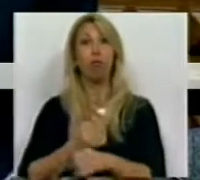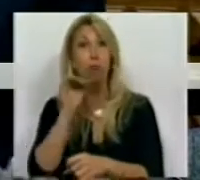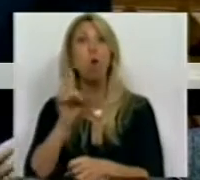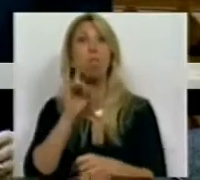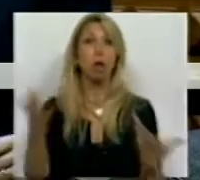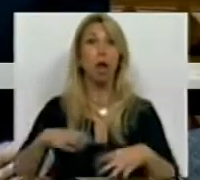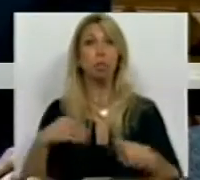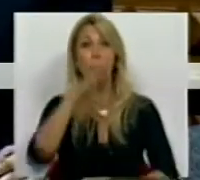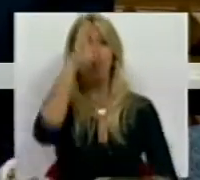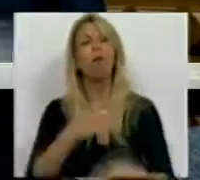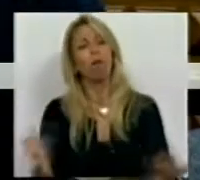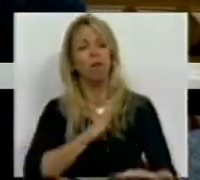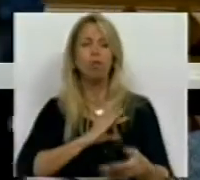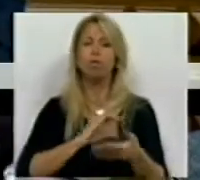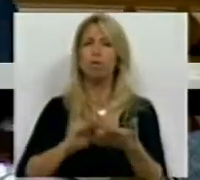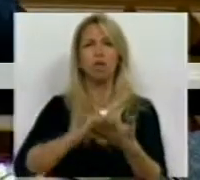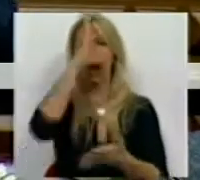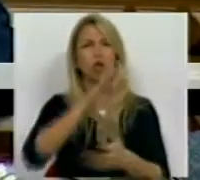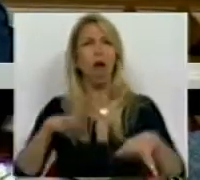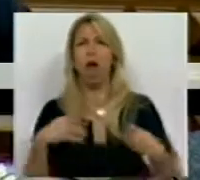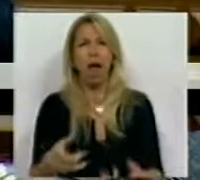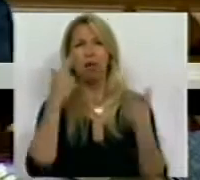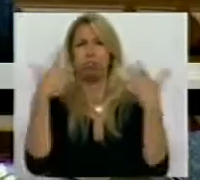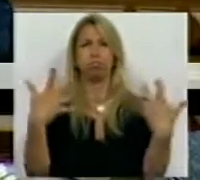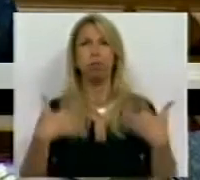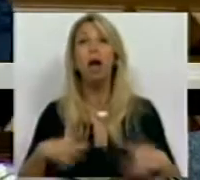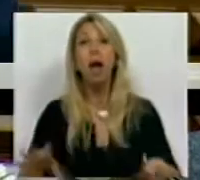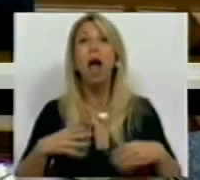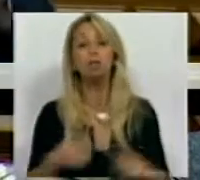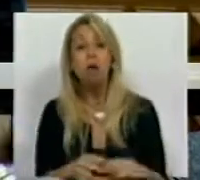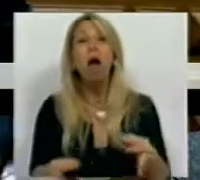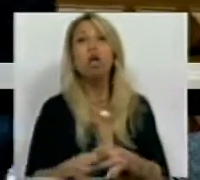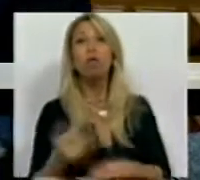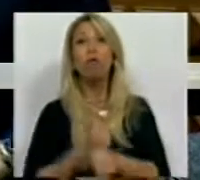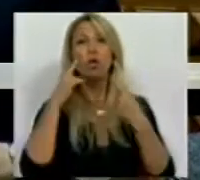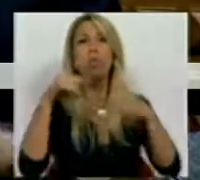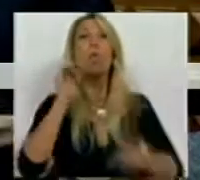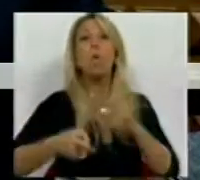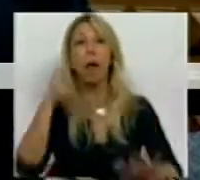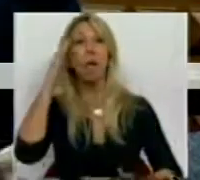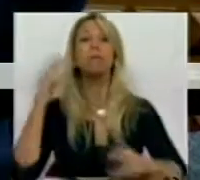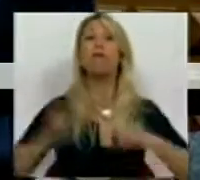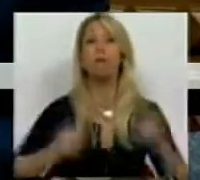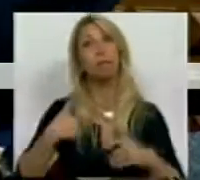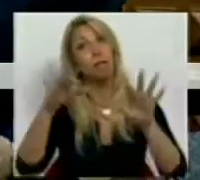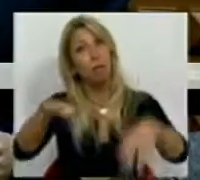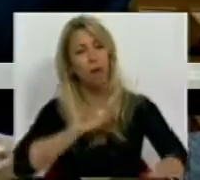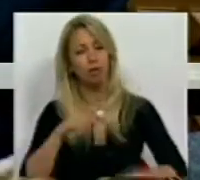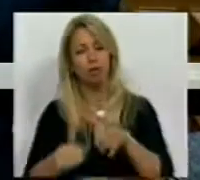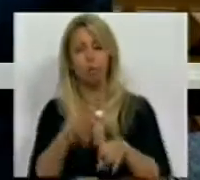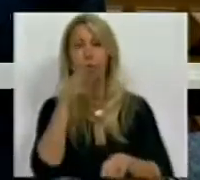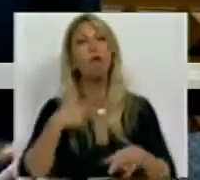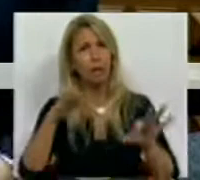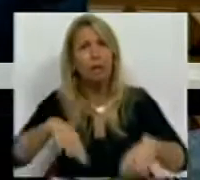Aliás, o Sr. Secretário assume isso mesmo, ajustar a administração pública em função daquilo que é a capacidade financeira. Para terminar, Sr. Deputado. Para terminar, Sr.